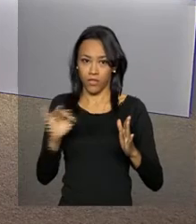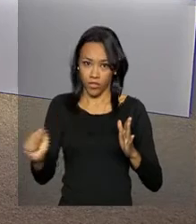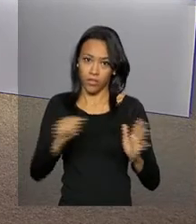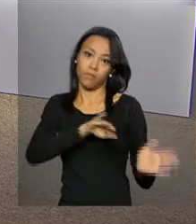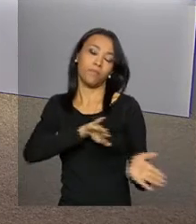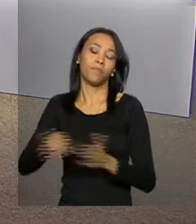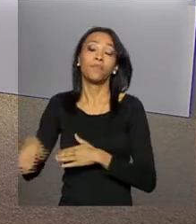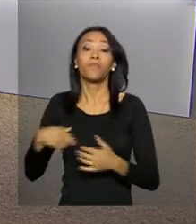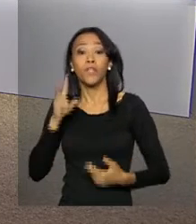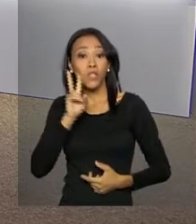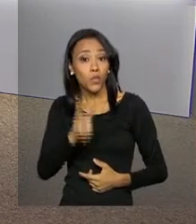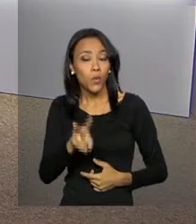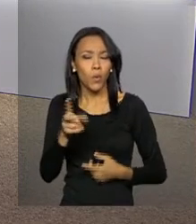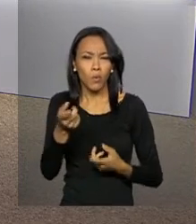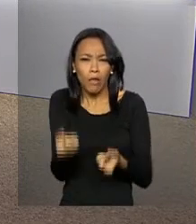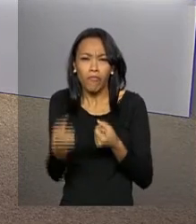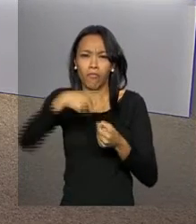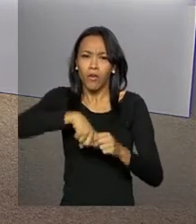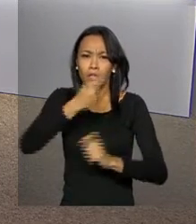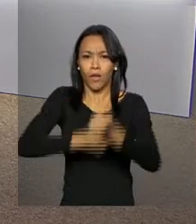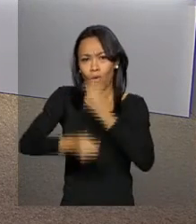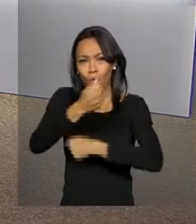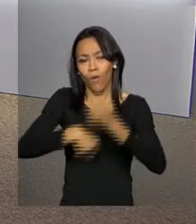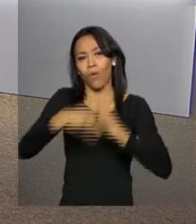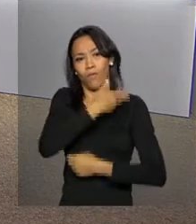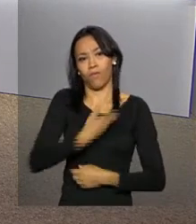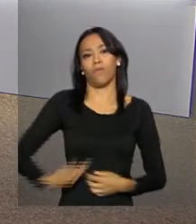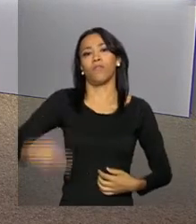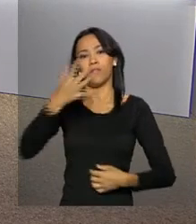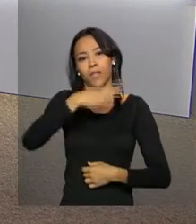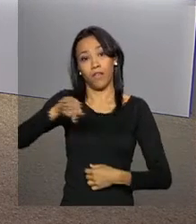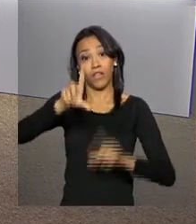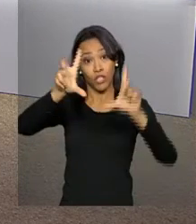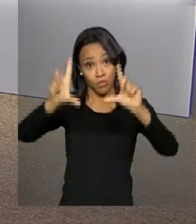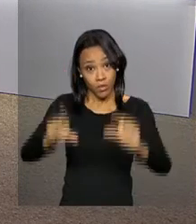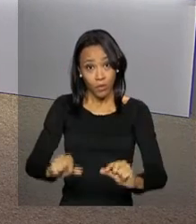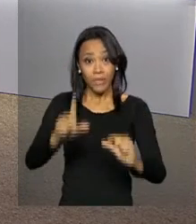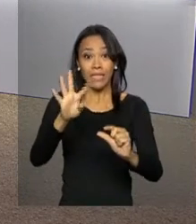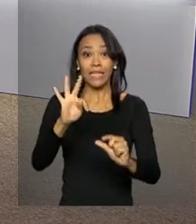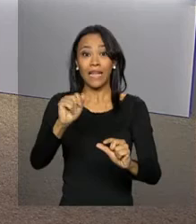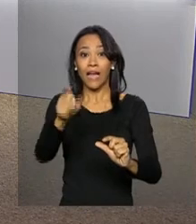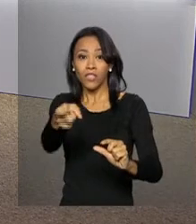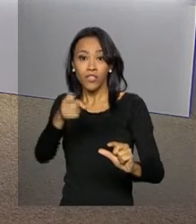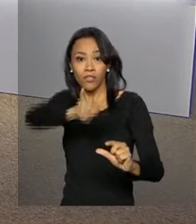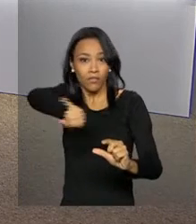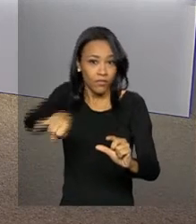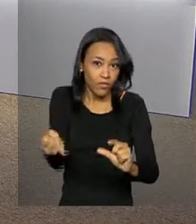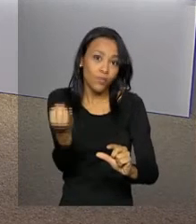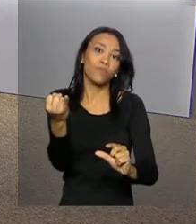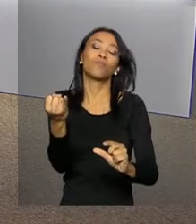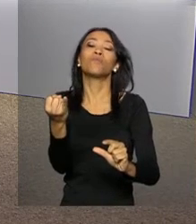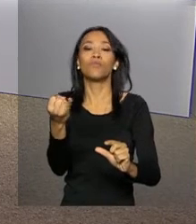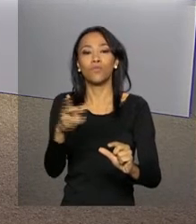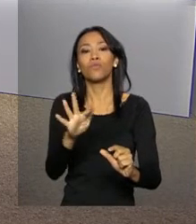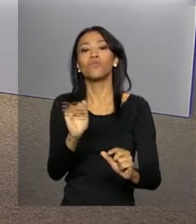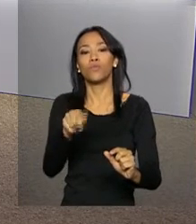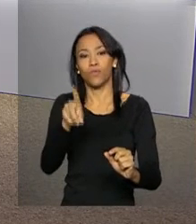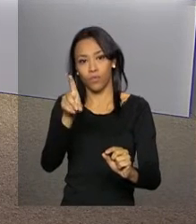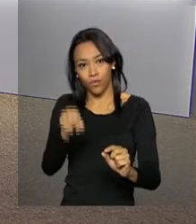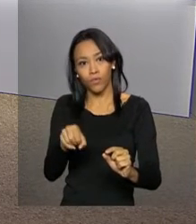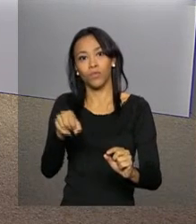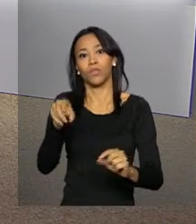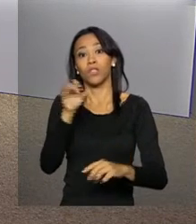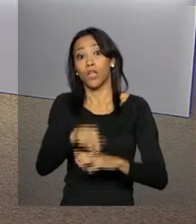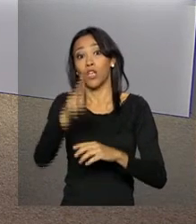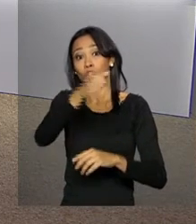De olho na recuperação econômica, o governo federal vai diminuir as taxas de juros na utilização dos fundos constitucionais para as